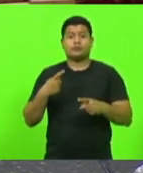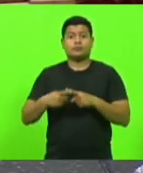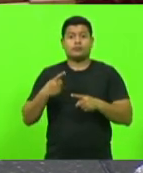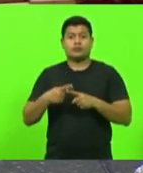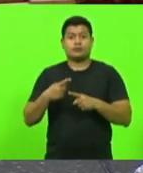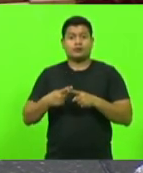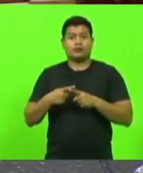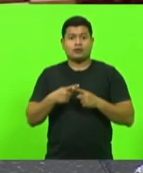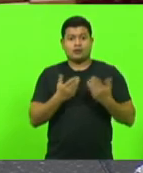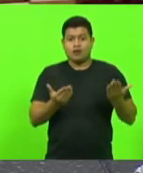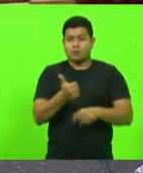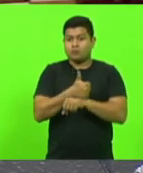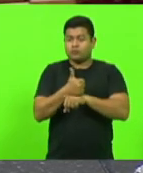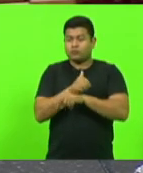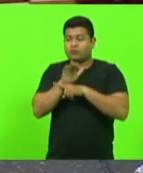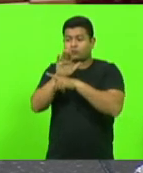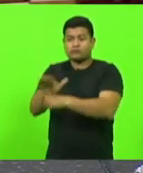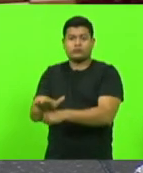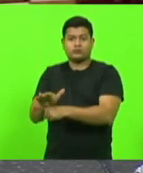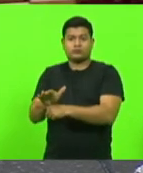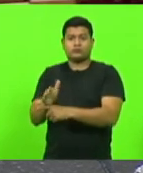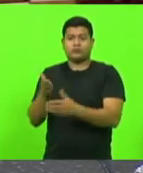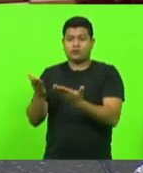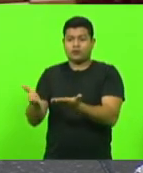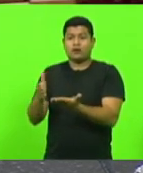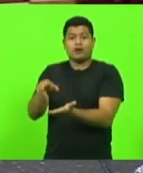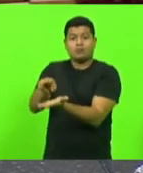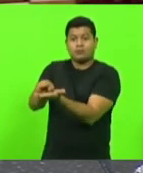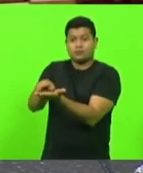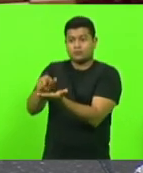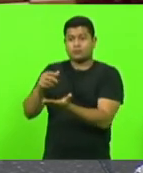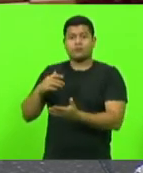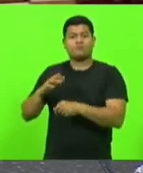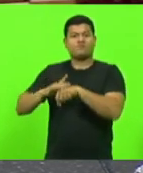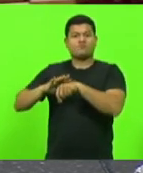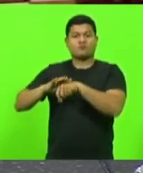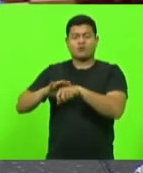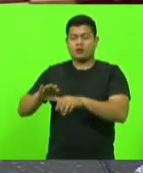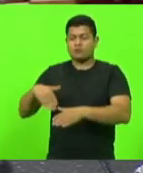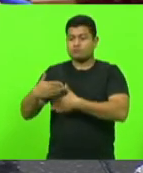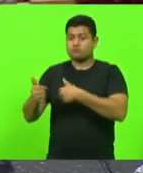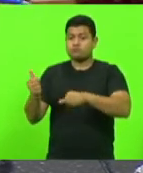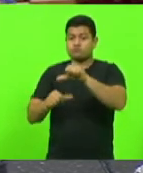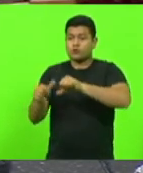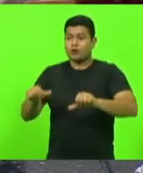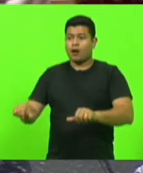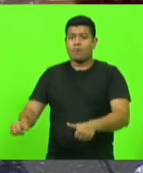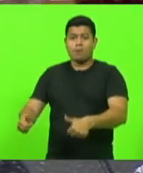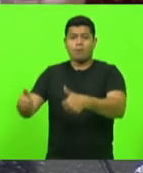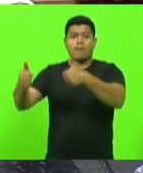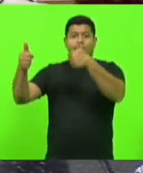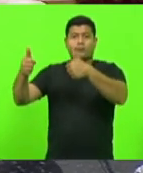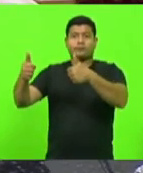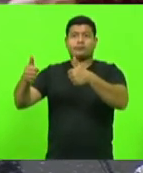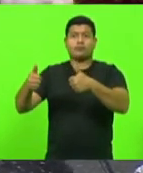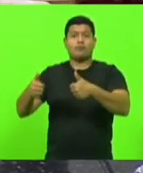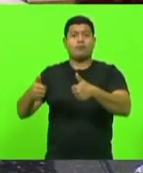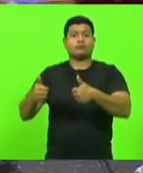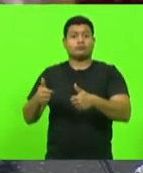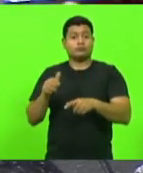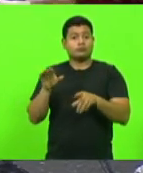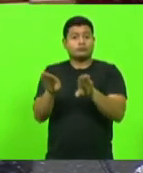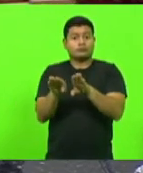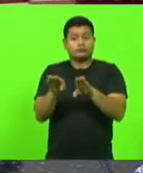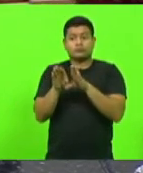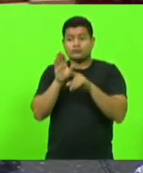paciente no leito de UTI, COVID, sobretudo, fazendo com que o leito se desocupe antes,